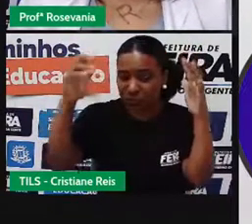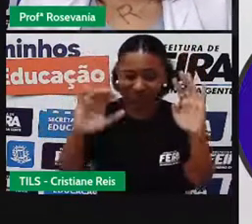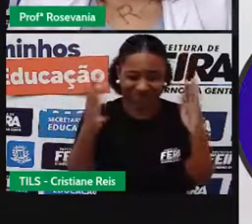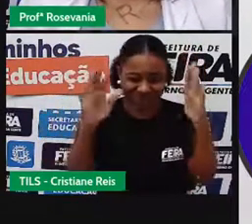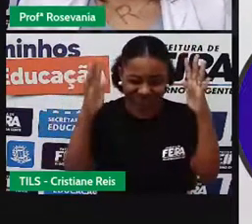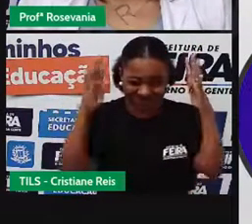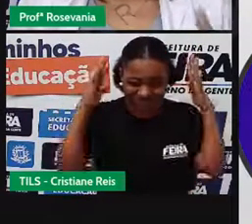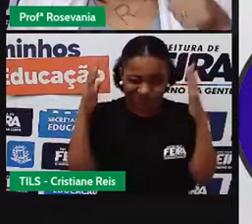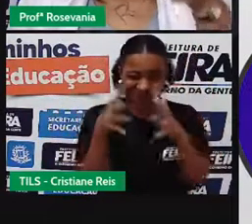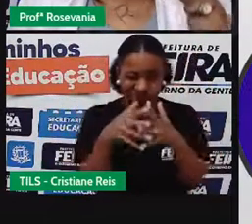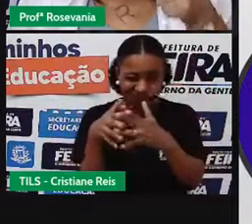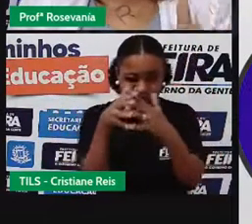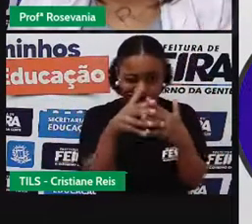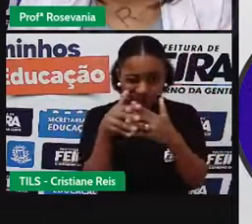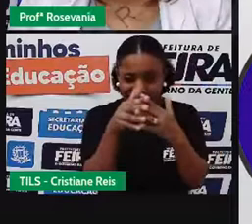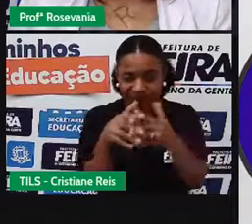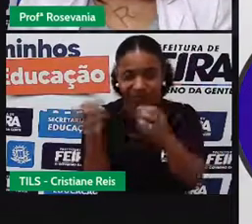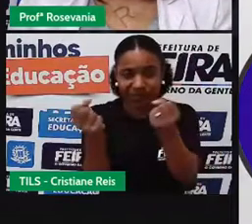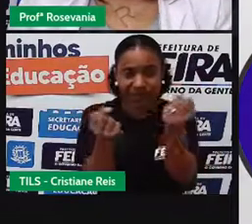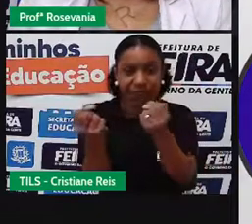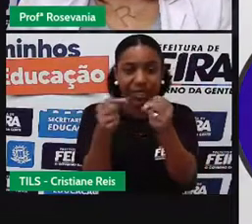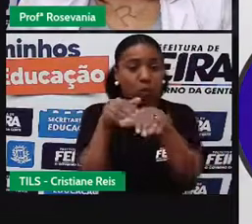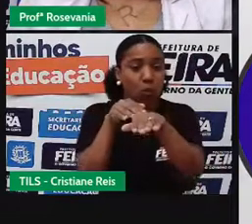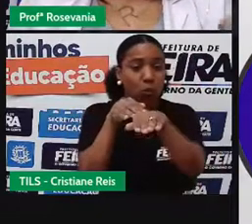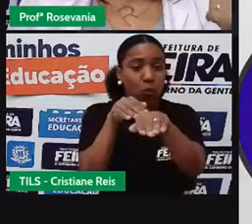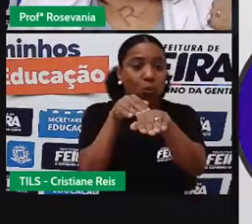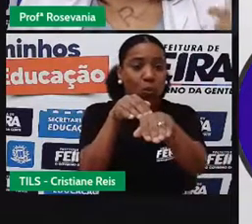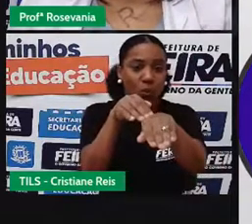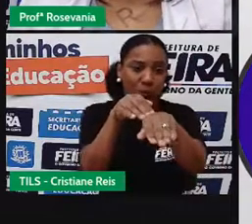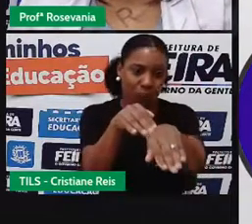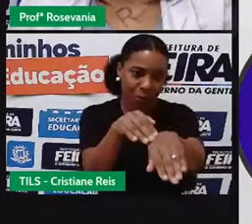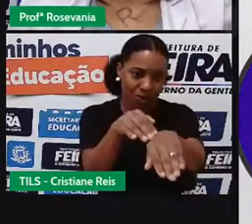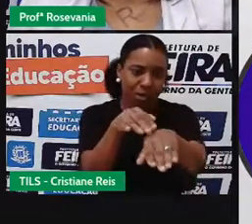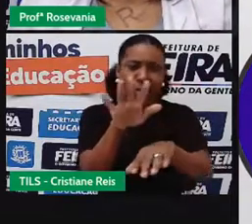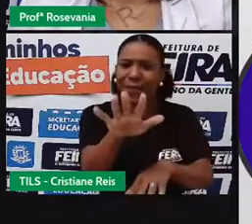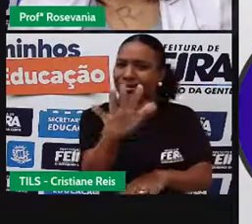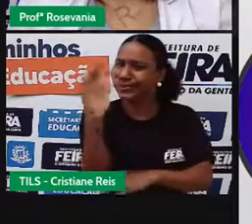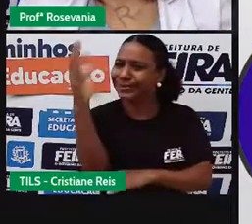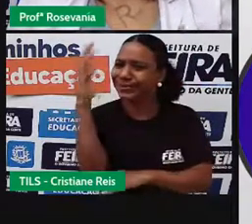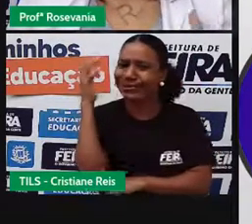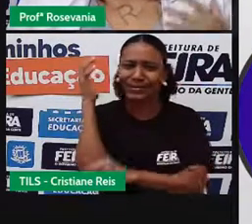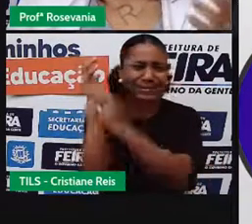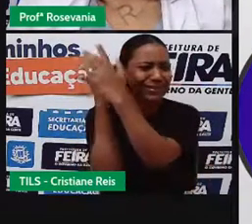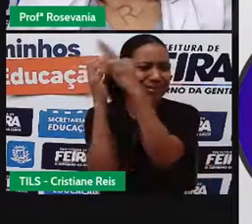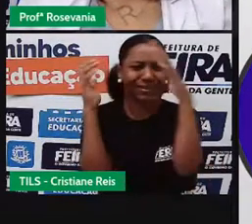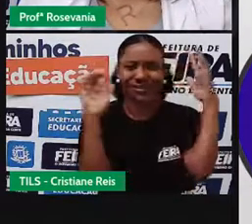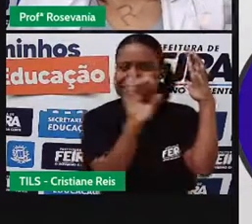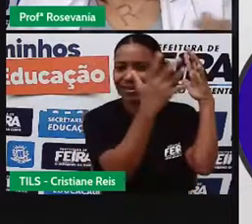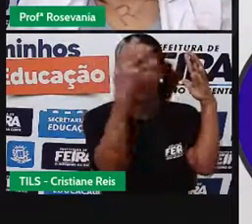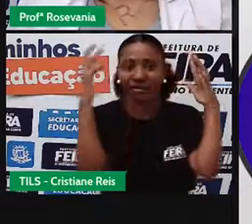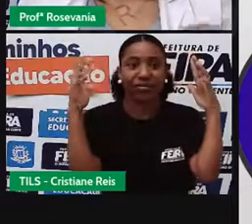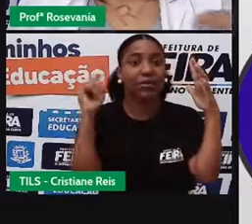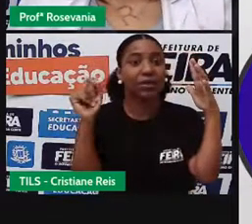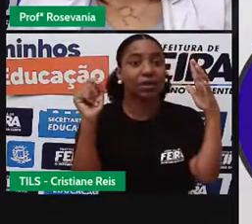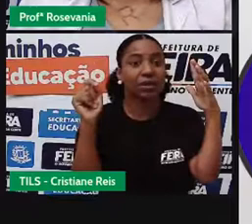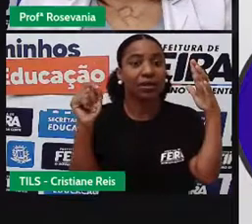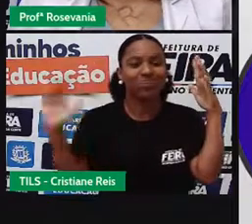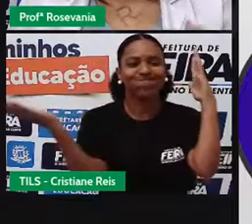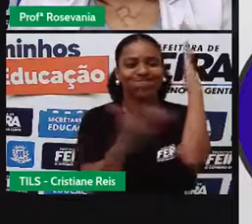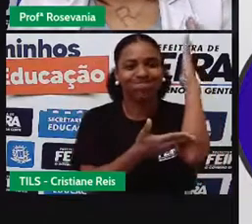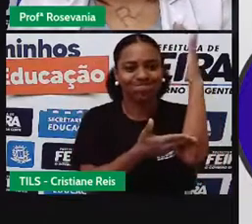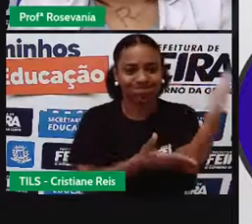tenha essa estrada aqui, eu precisei desbatar, eu precisei revirar esse solo, eu precisei também com que